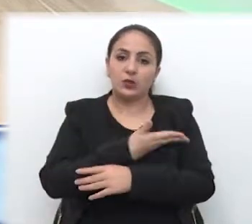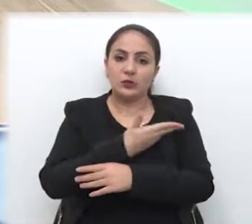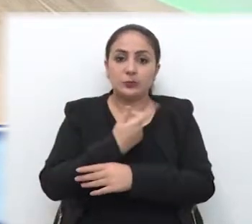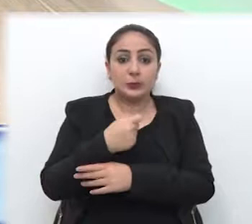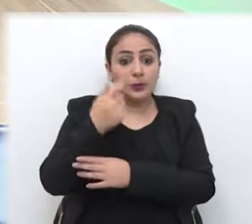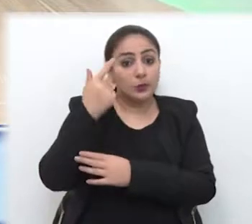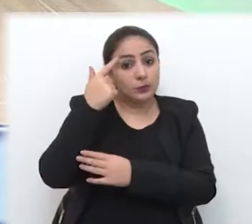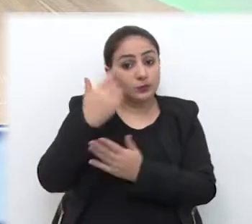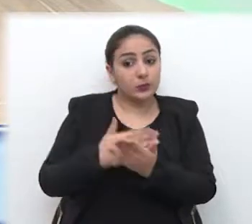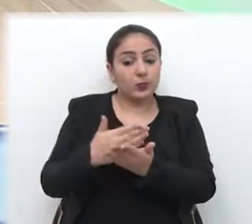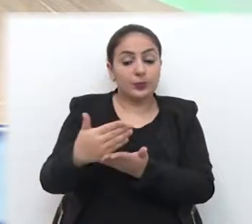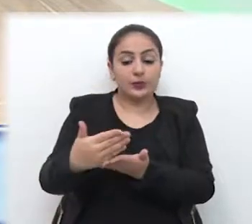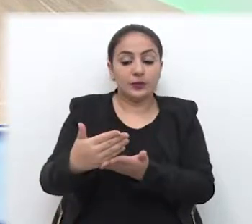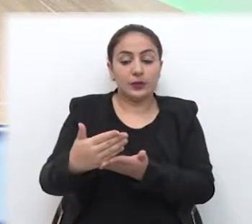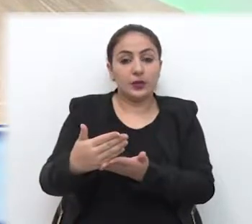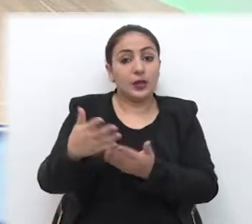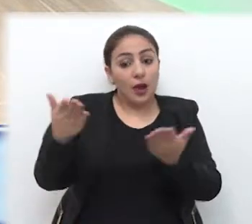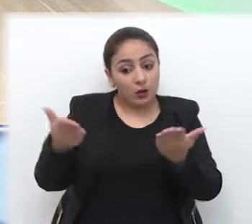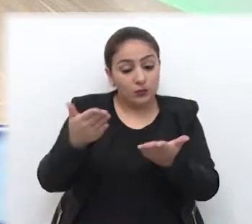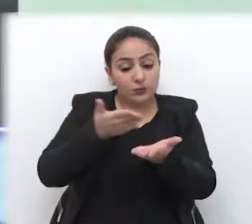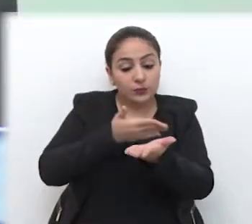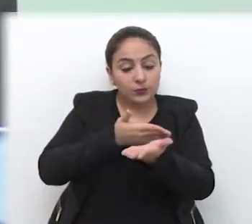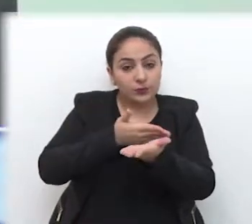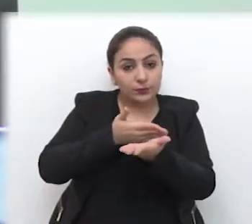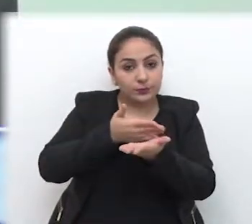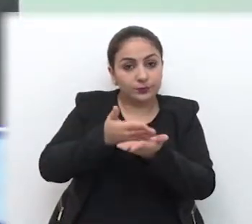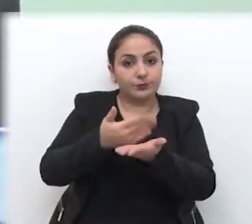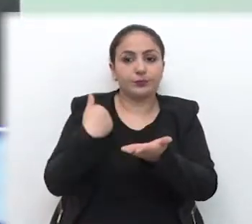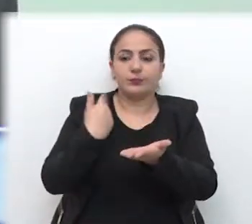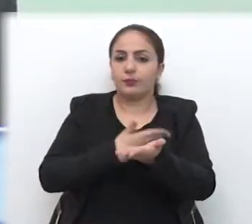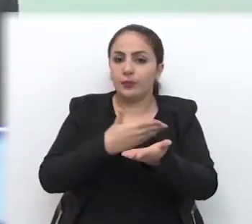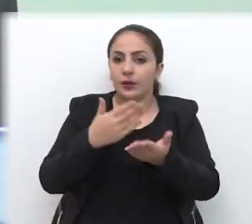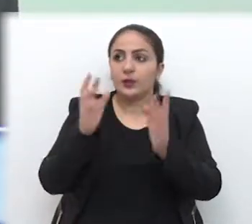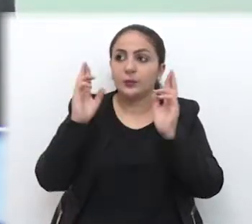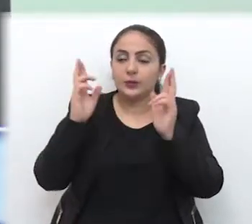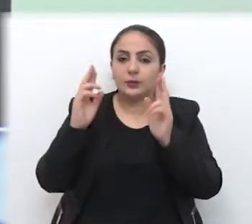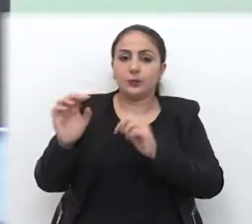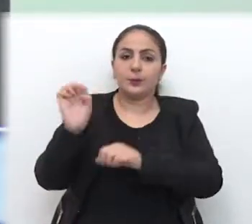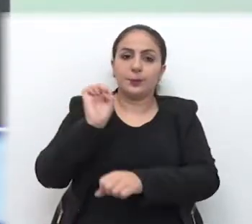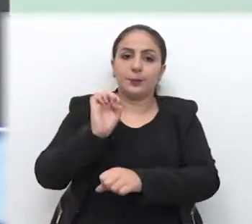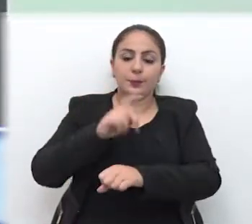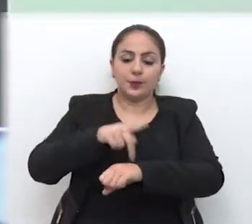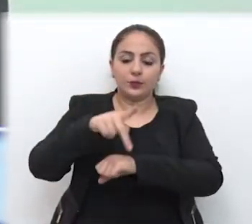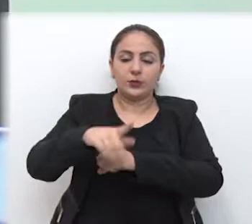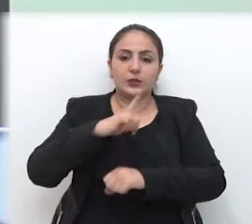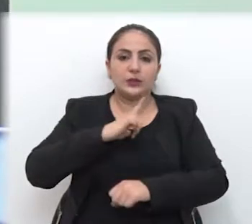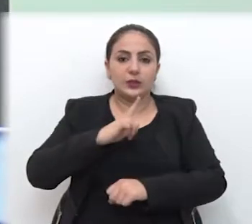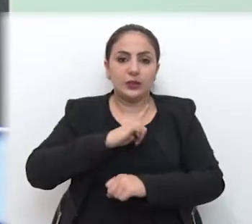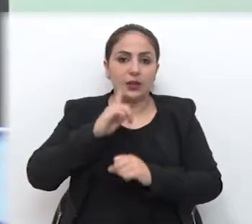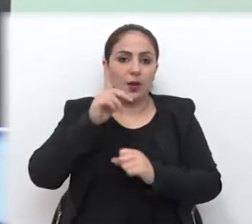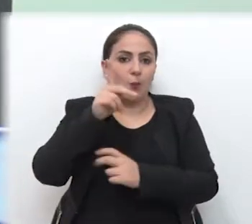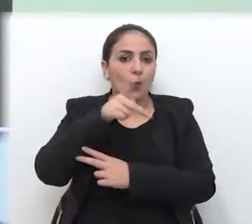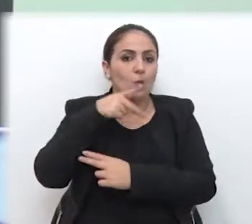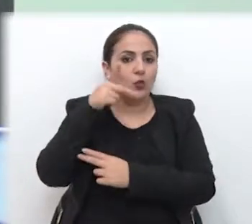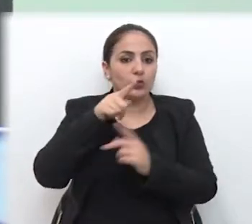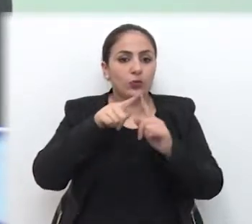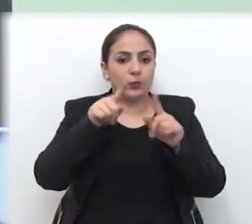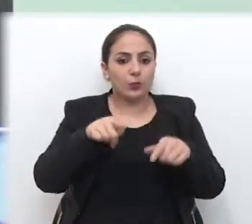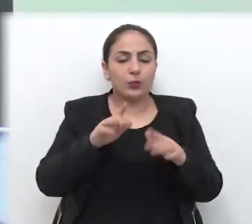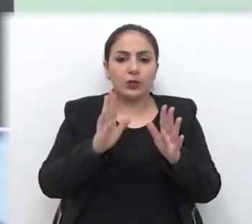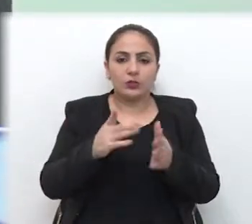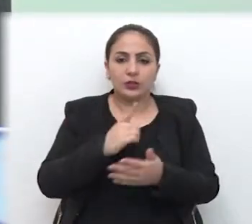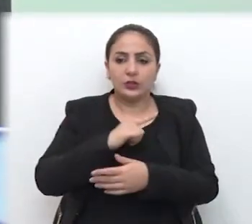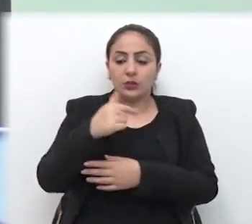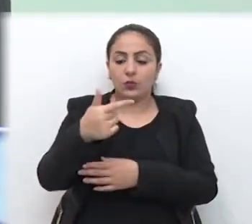mas nós temos que dar o primeiro passo. E o primeiro passo foi dado, e com certeza em breve o Passo Fundo vai ter uma política pública que já tem